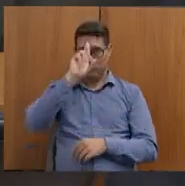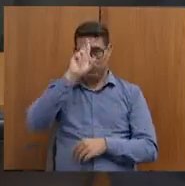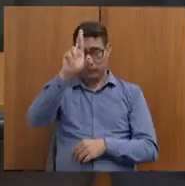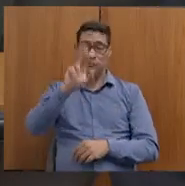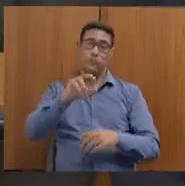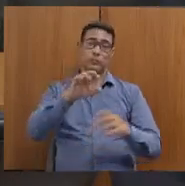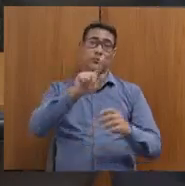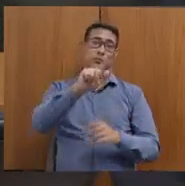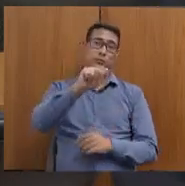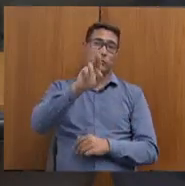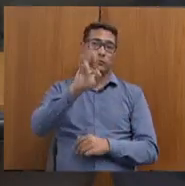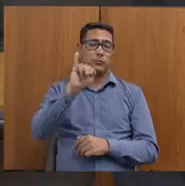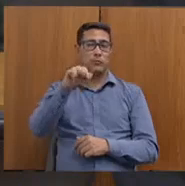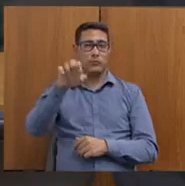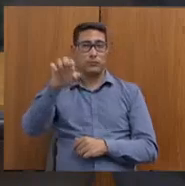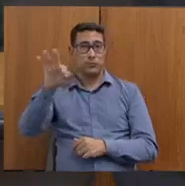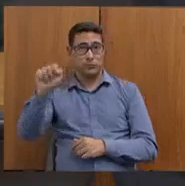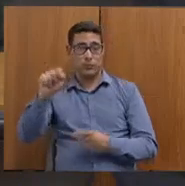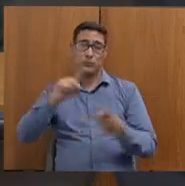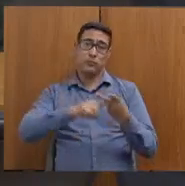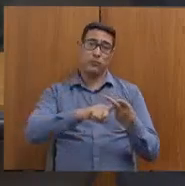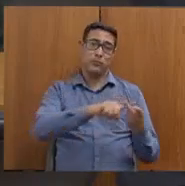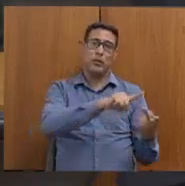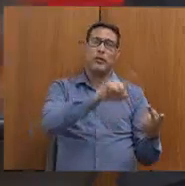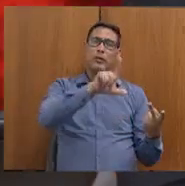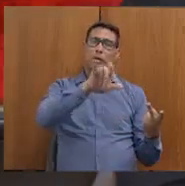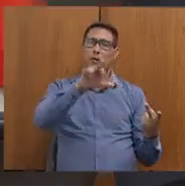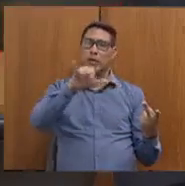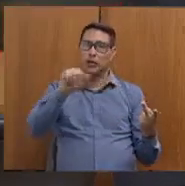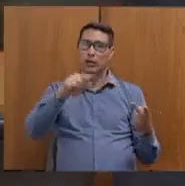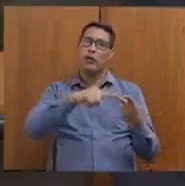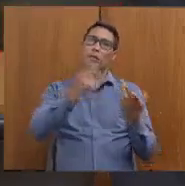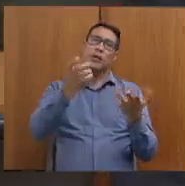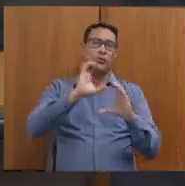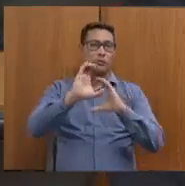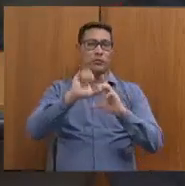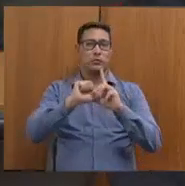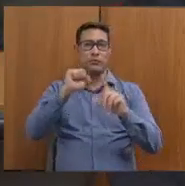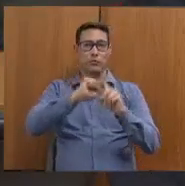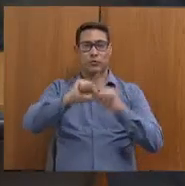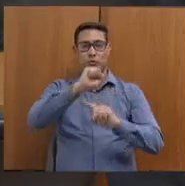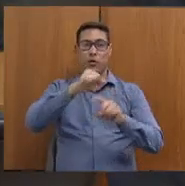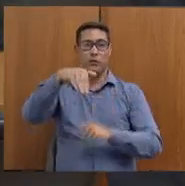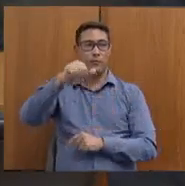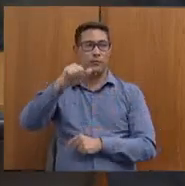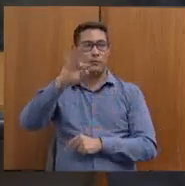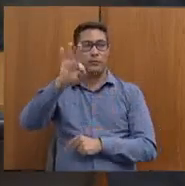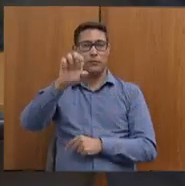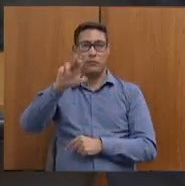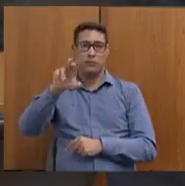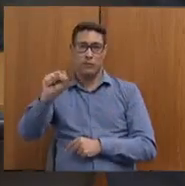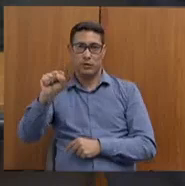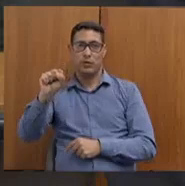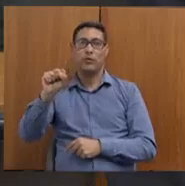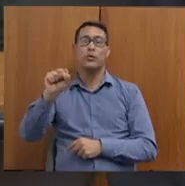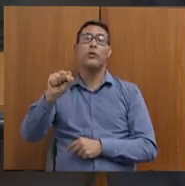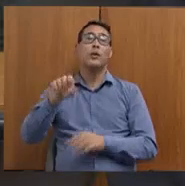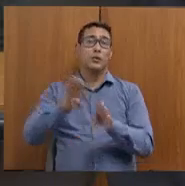Lila Alves, assessora-chefe da comunicação social. Matheus Felipe dos Reis Martins,